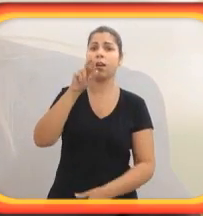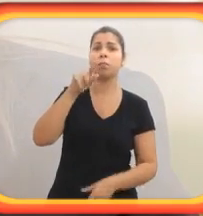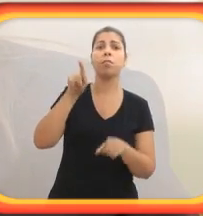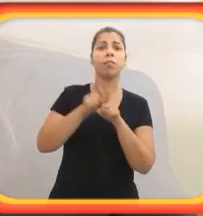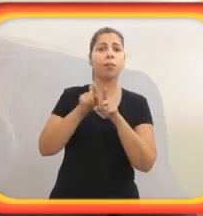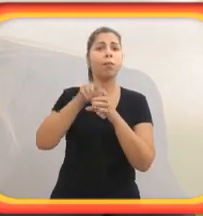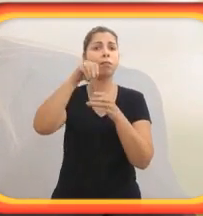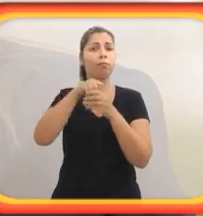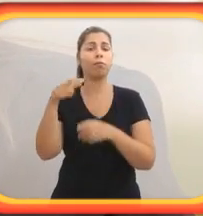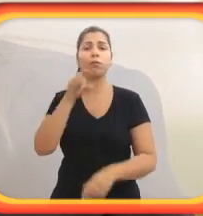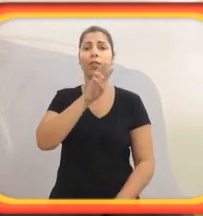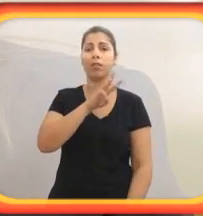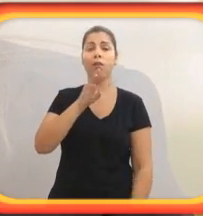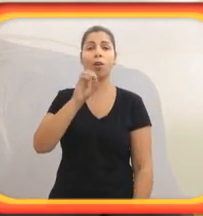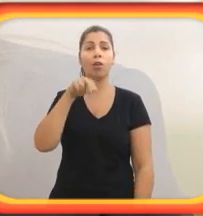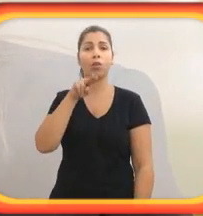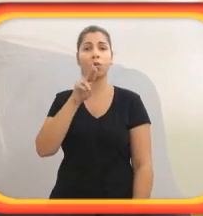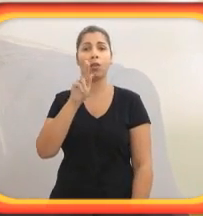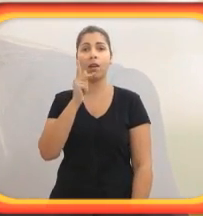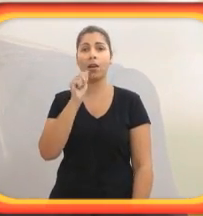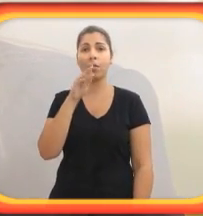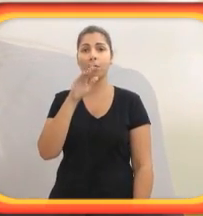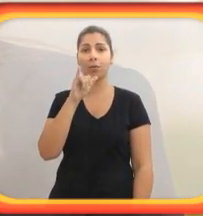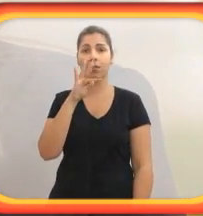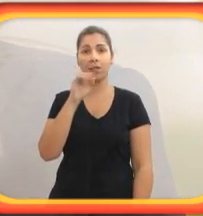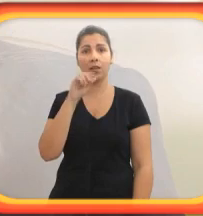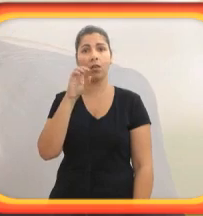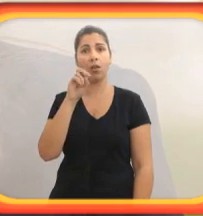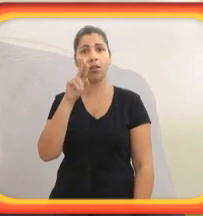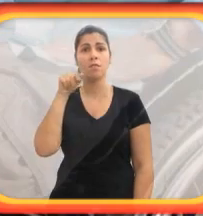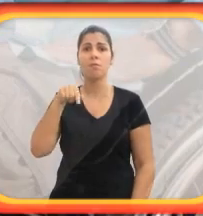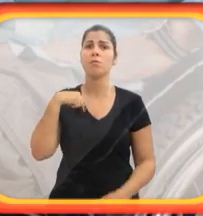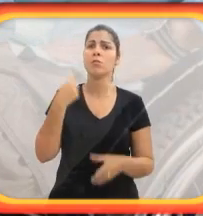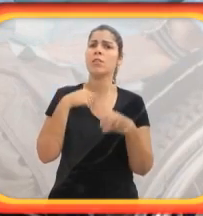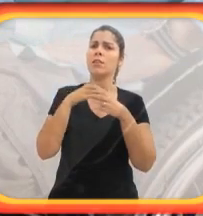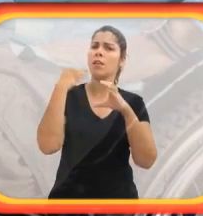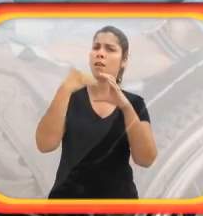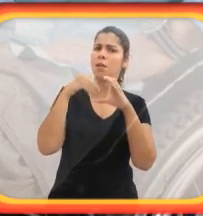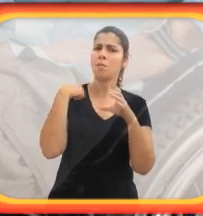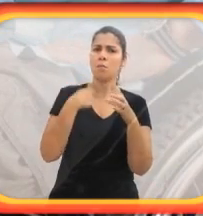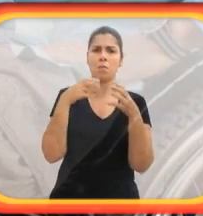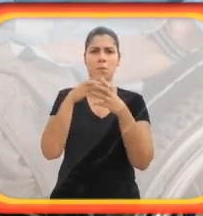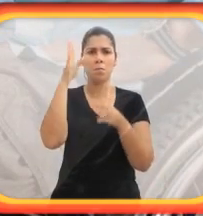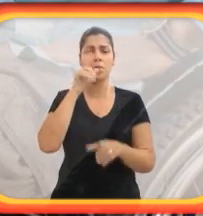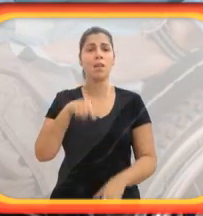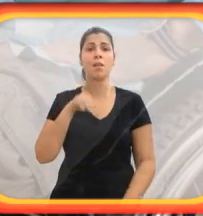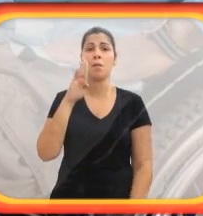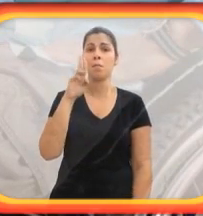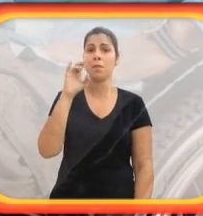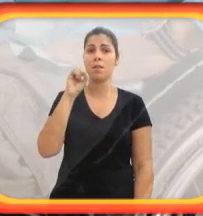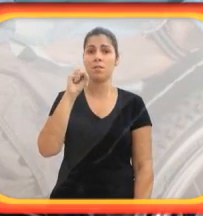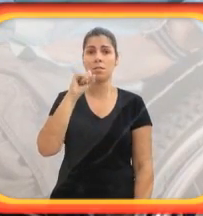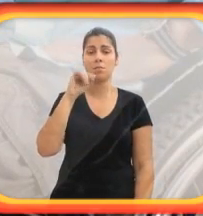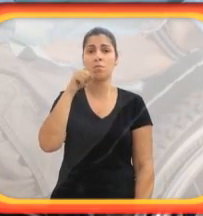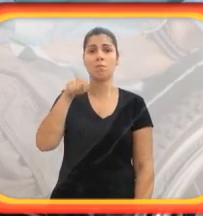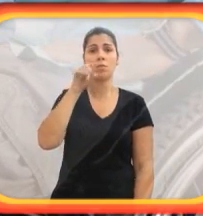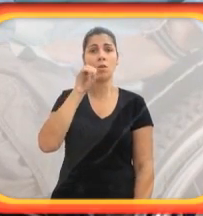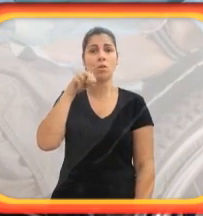Caribe, que é www.unhabitat.org. E temos o e-mail da equipe Brasil, que é www